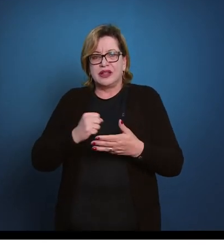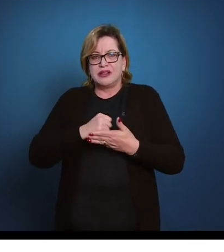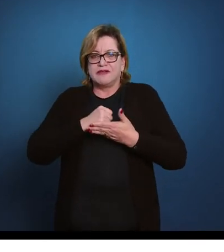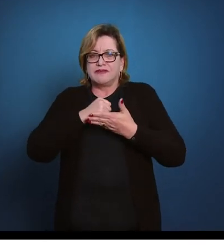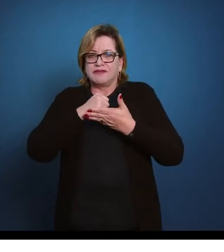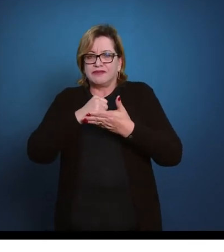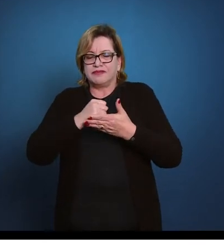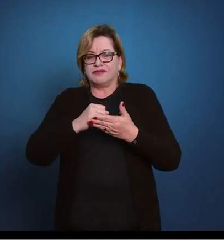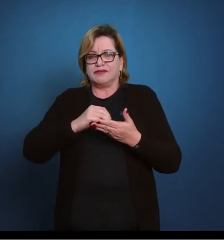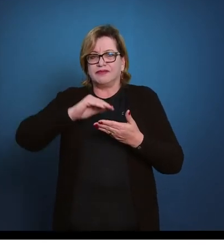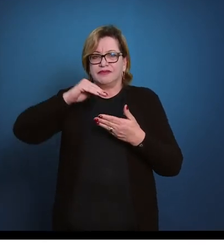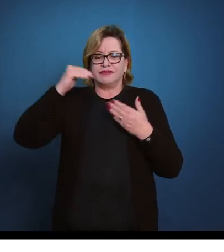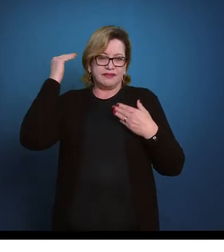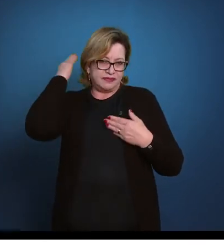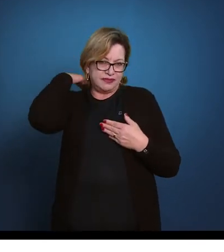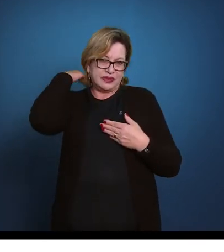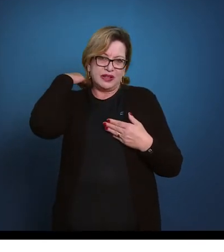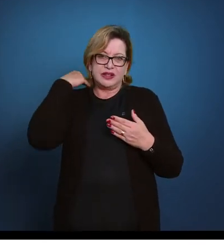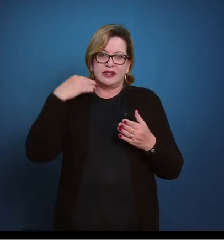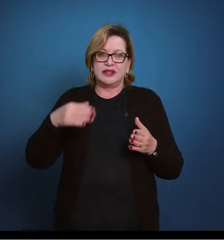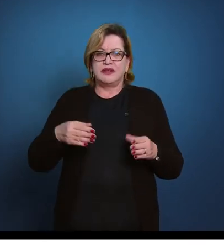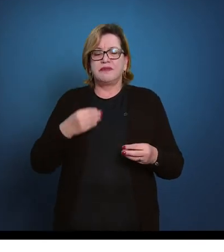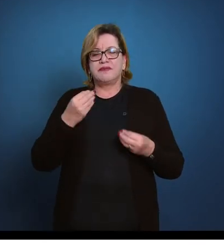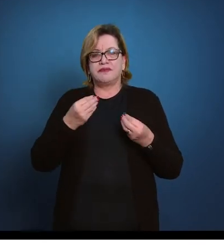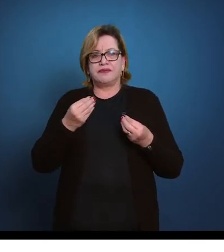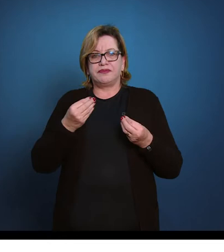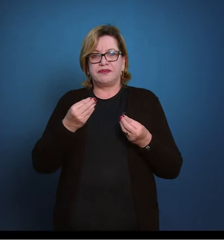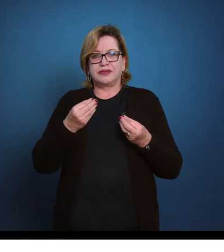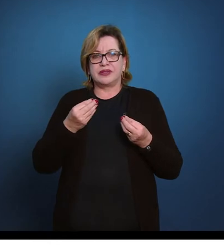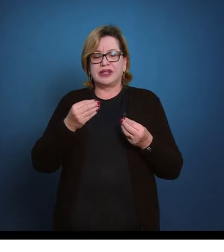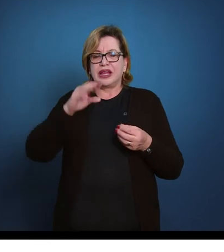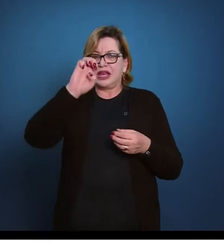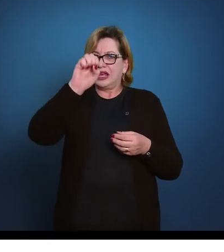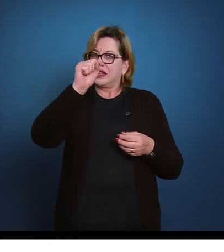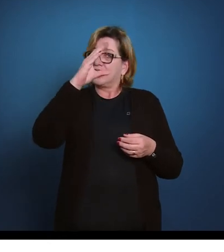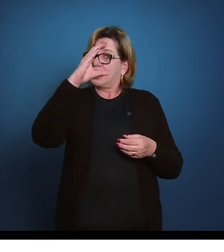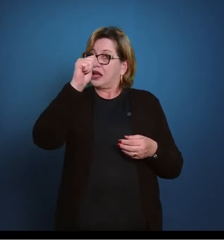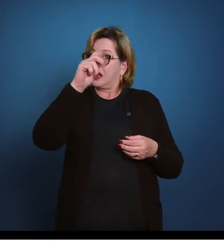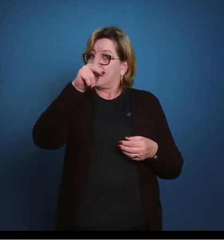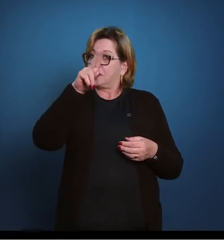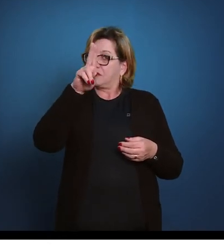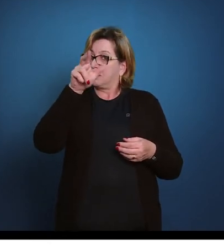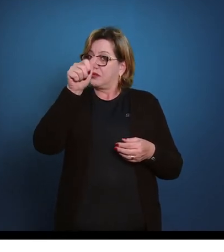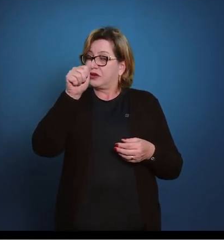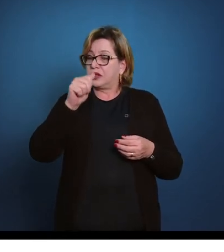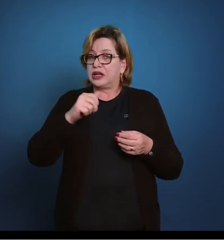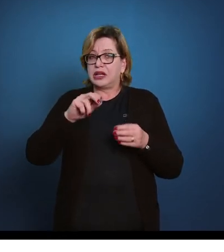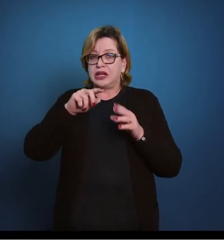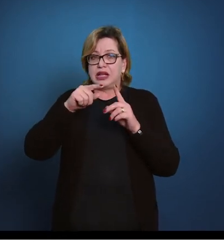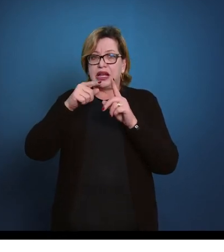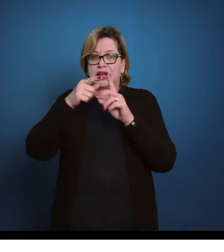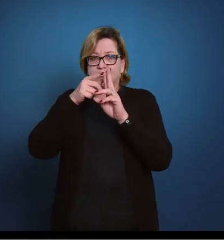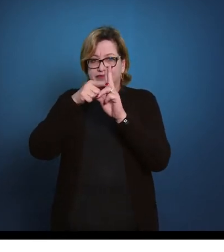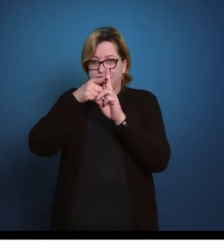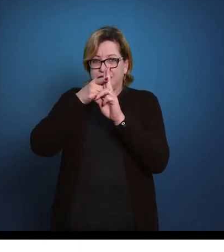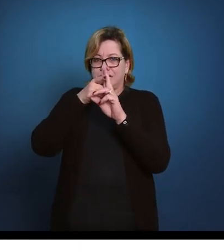as costas na região da escápula, deixar a perna cair